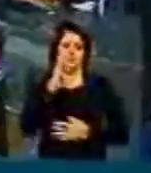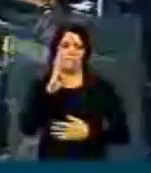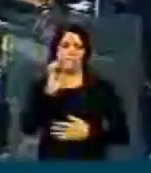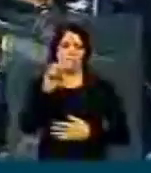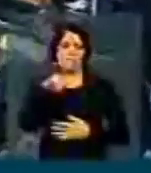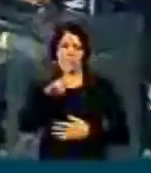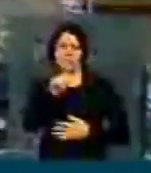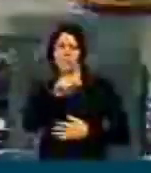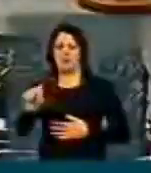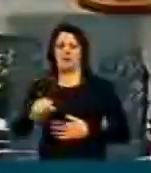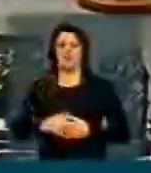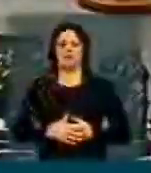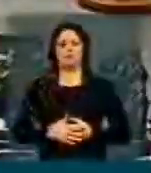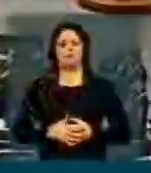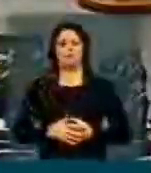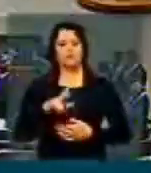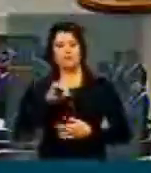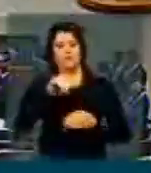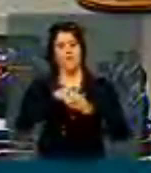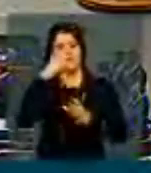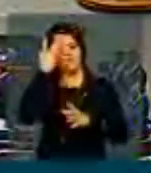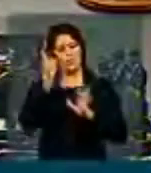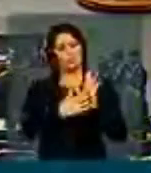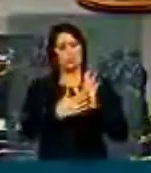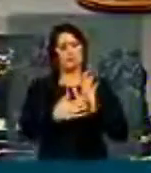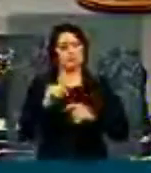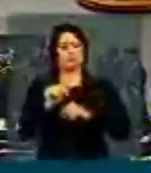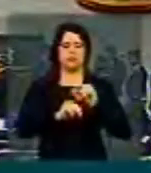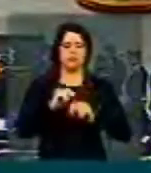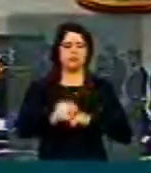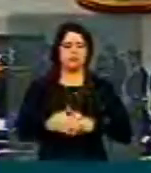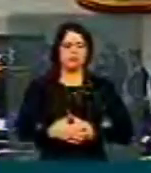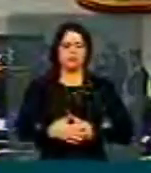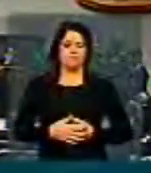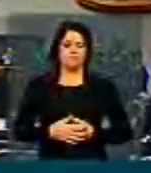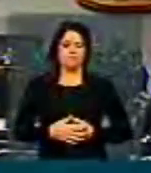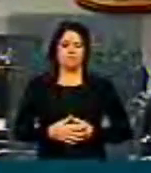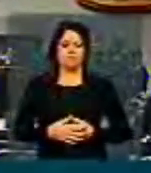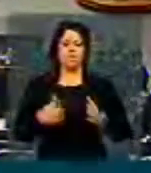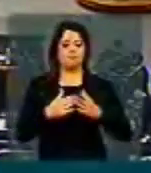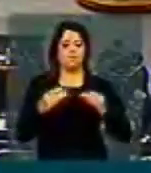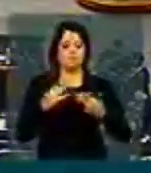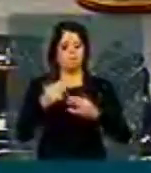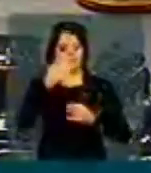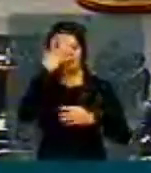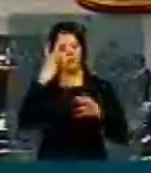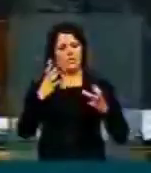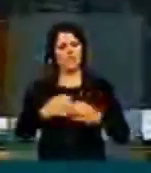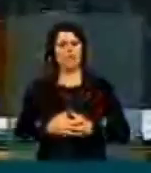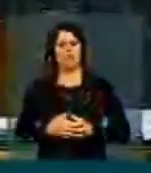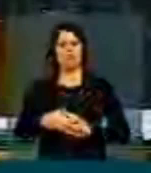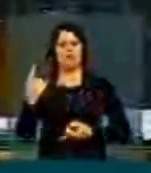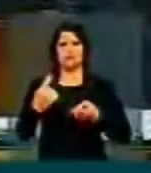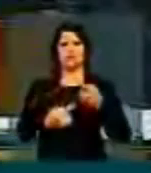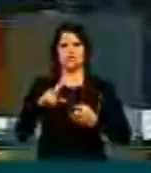votar amanhã esse projeto. Essa é posição do PT. quero pedir a todos os companheiros cujos partidos estão só colocarei em votação isso aqui se